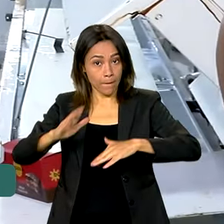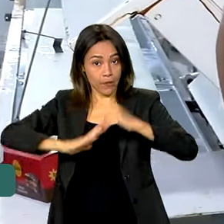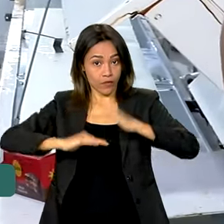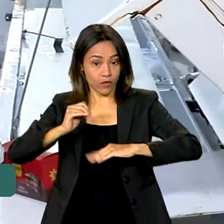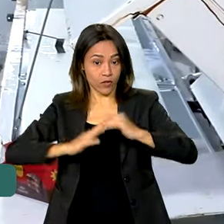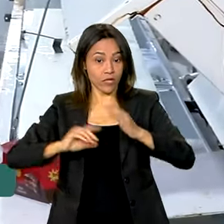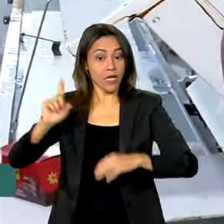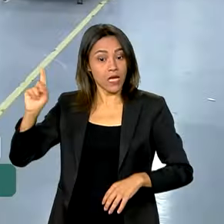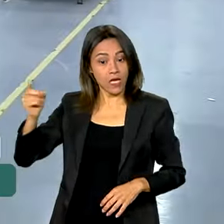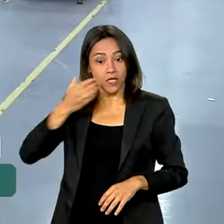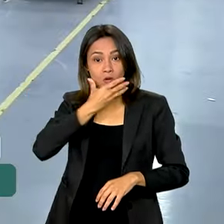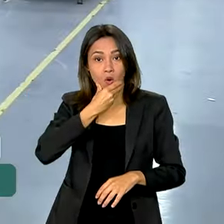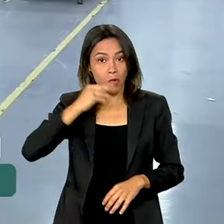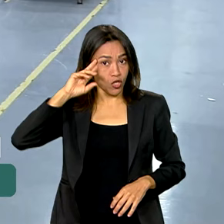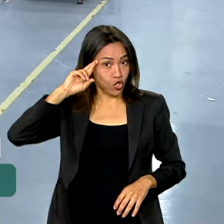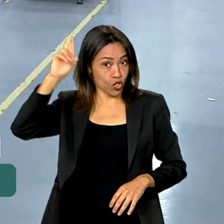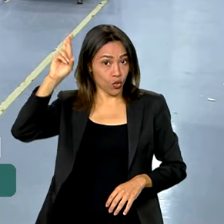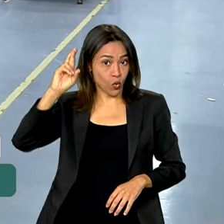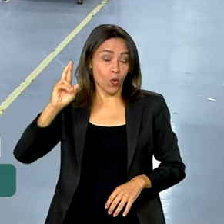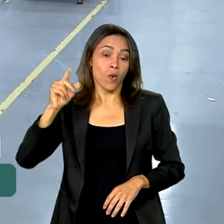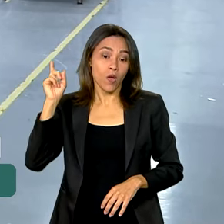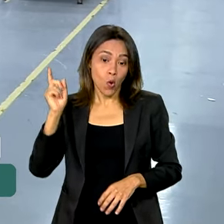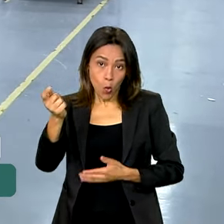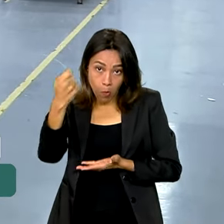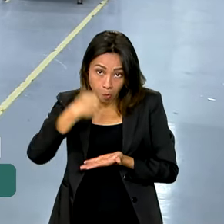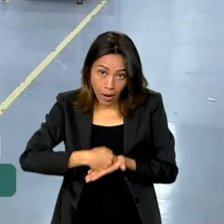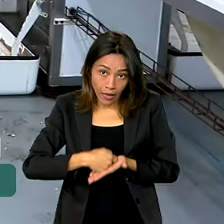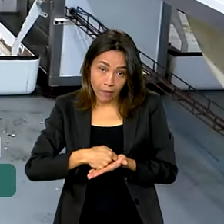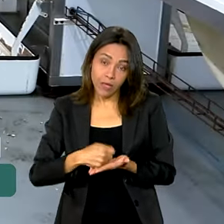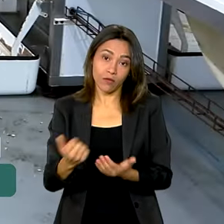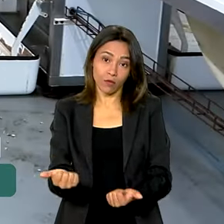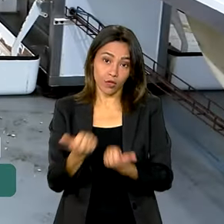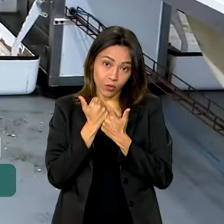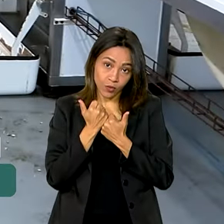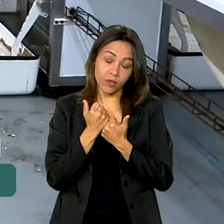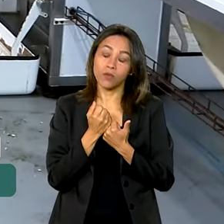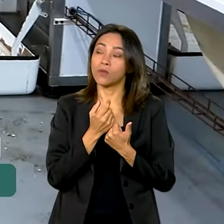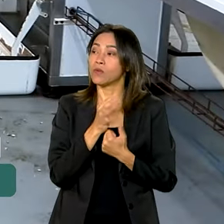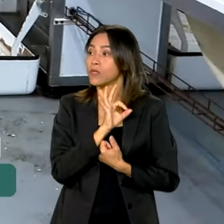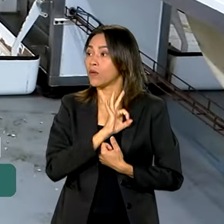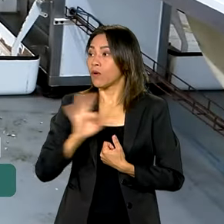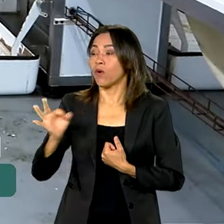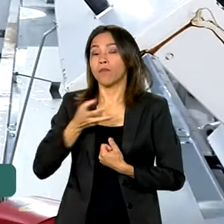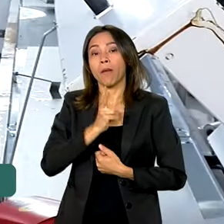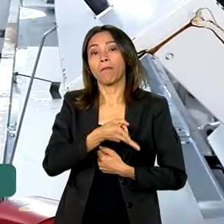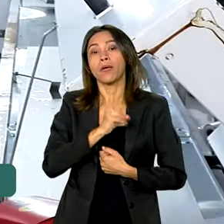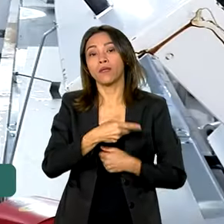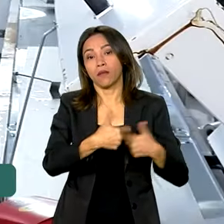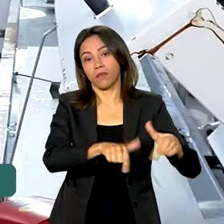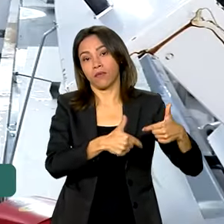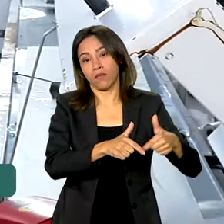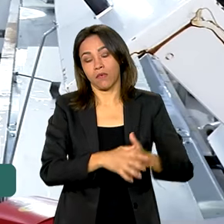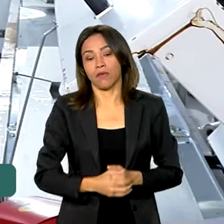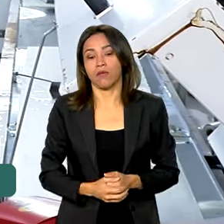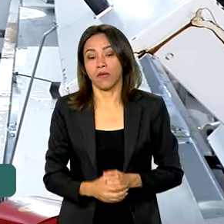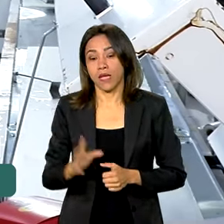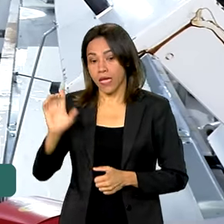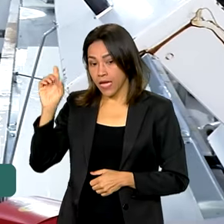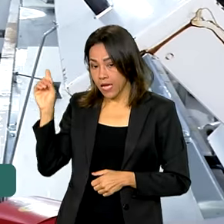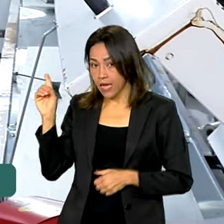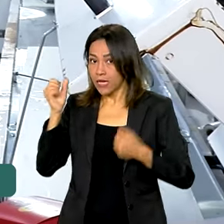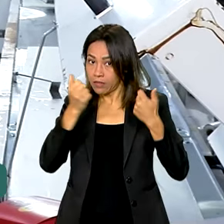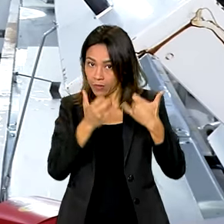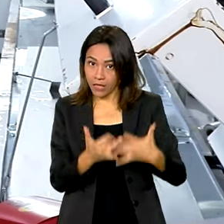diretor financeiro, o pagamento do auxílio vai ser fundamental para manter esses empregos. Esse programa, se chegar